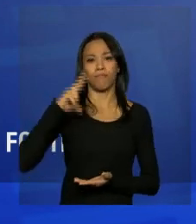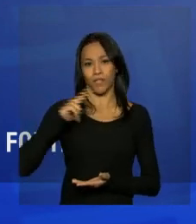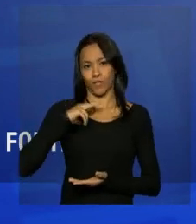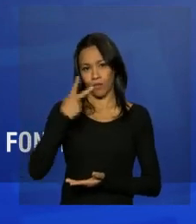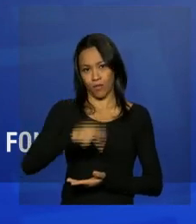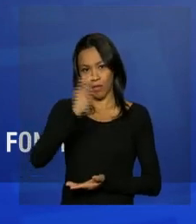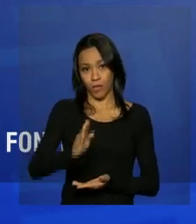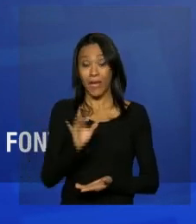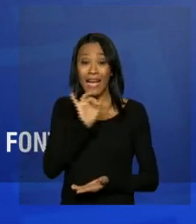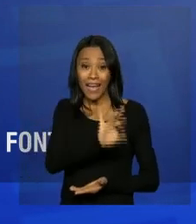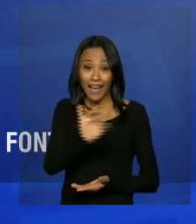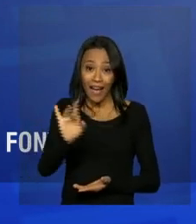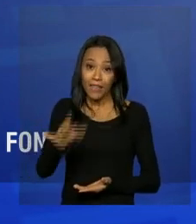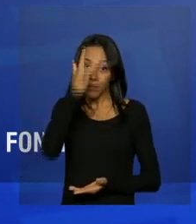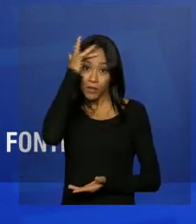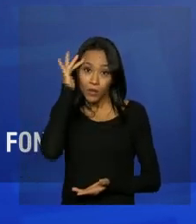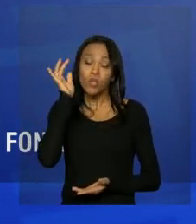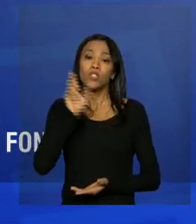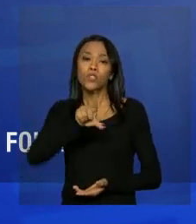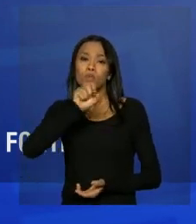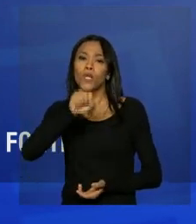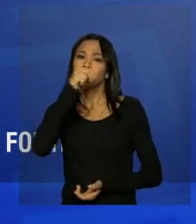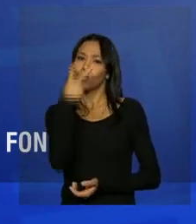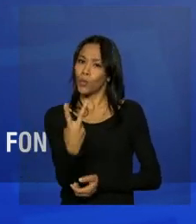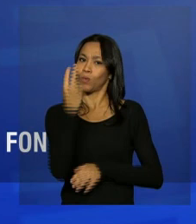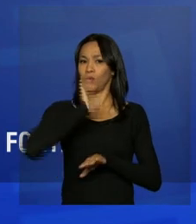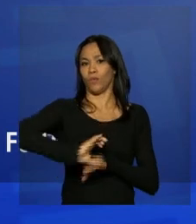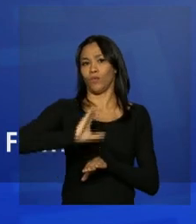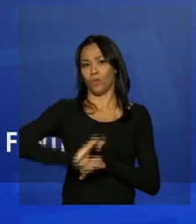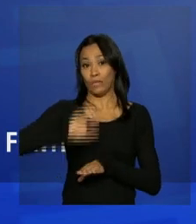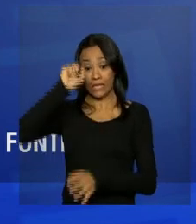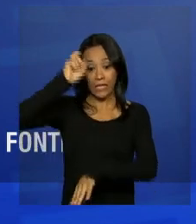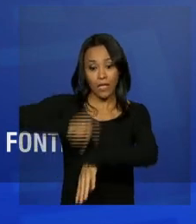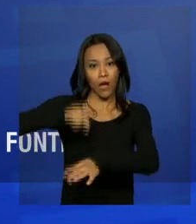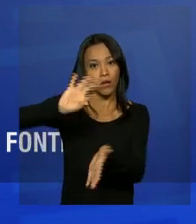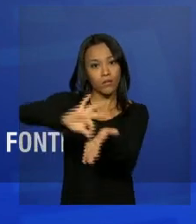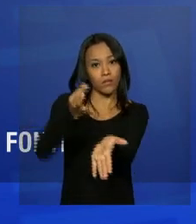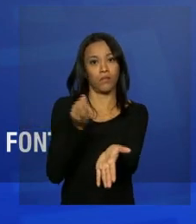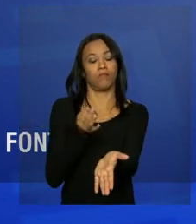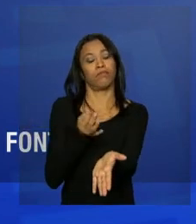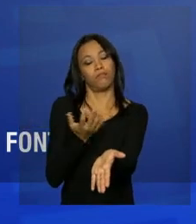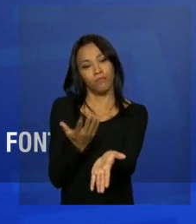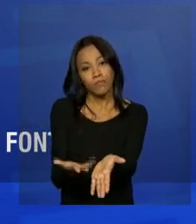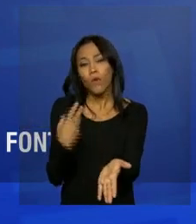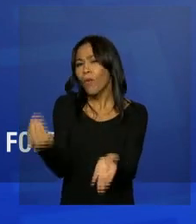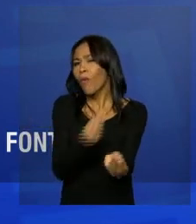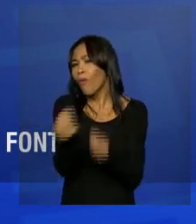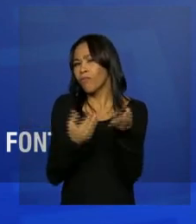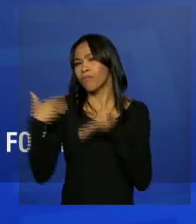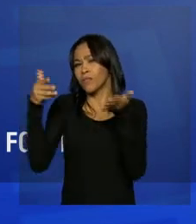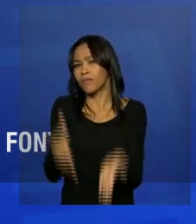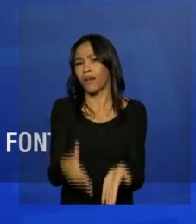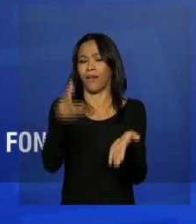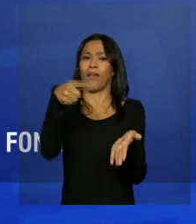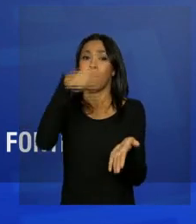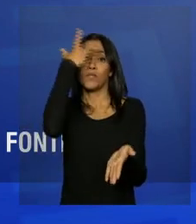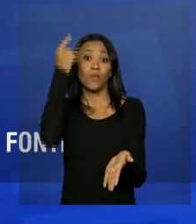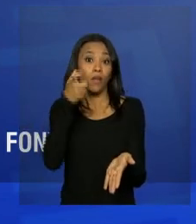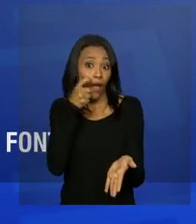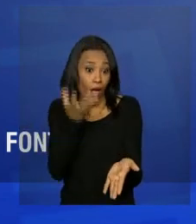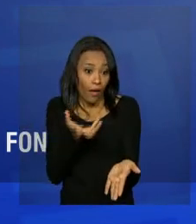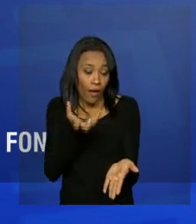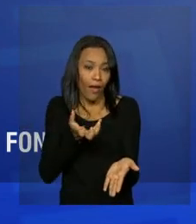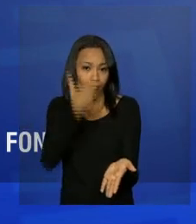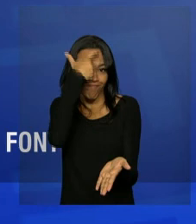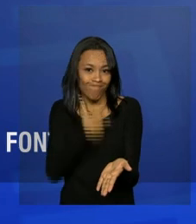Cada candidato pode indicar até duas opções de curso na hora de fazer a inscrição. Para participar, é preciso que o interessado